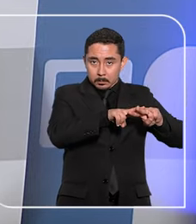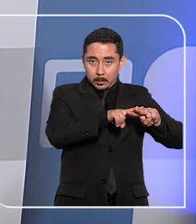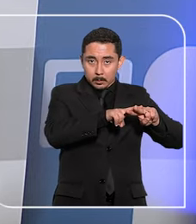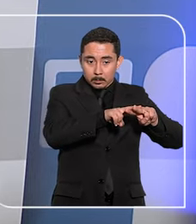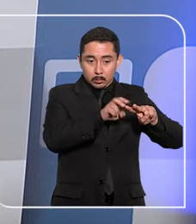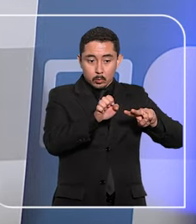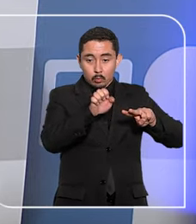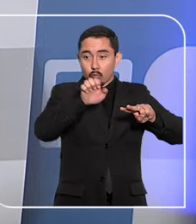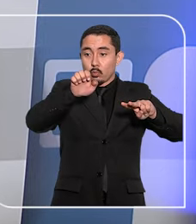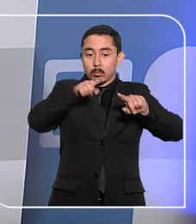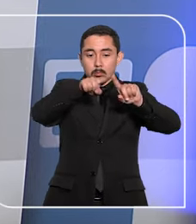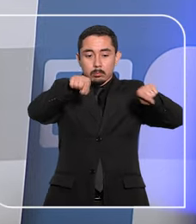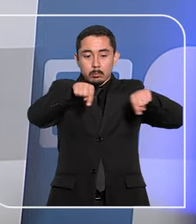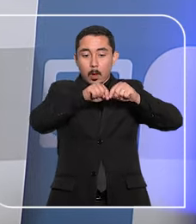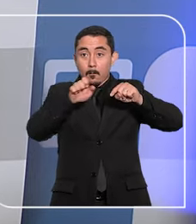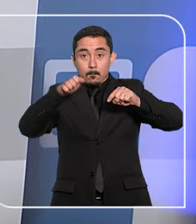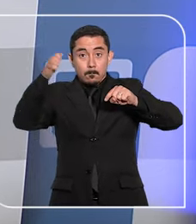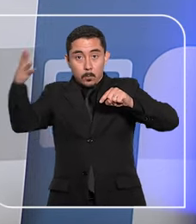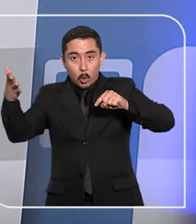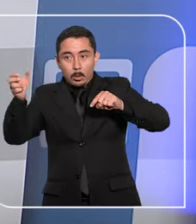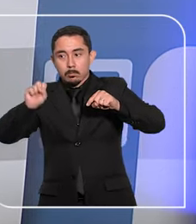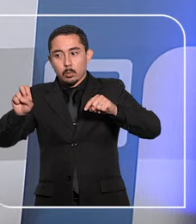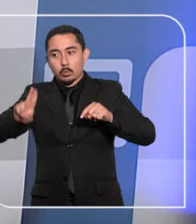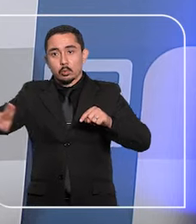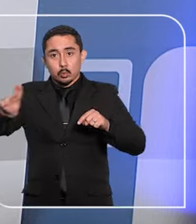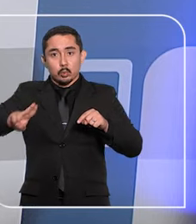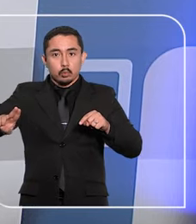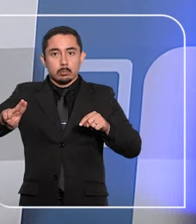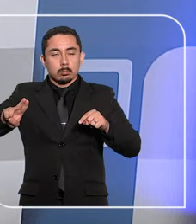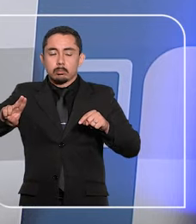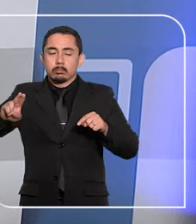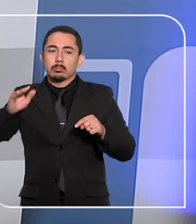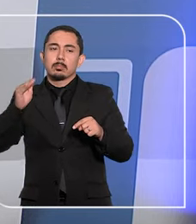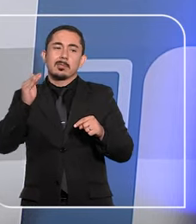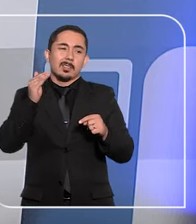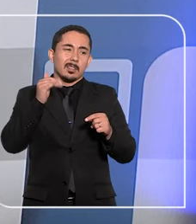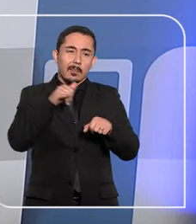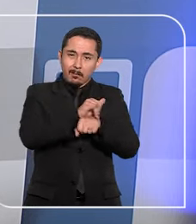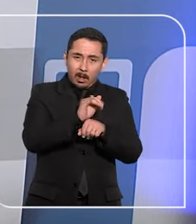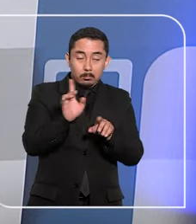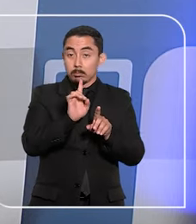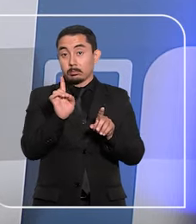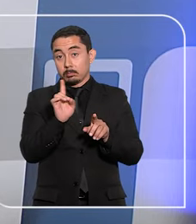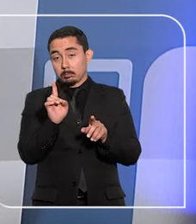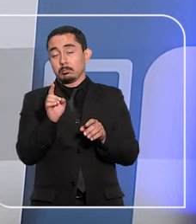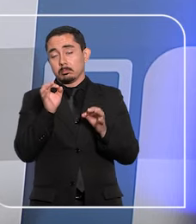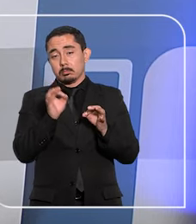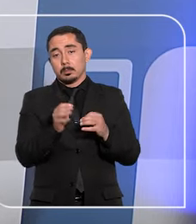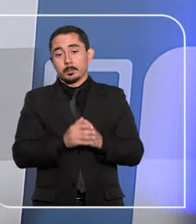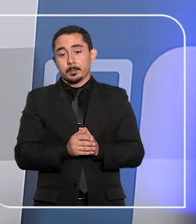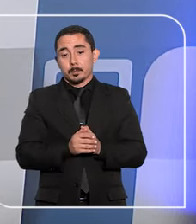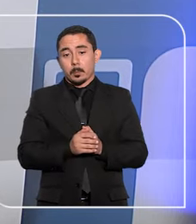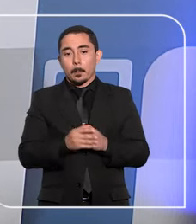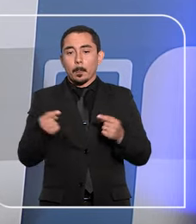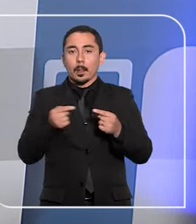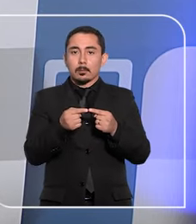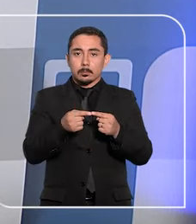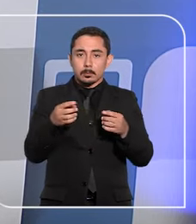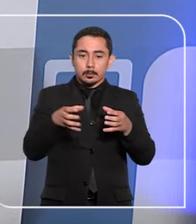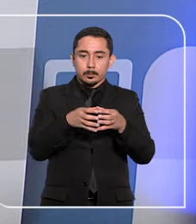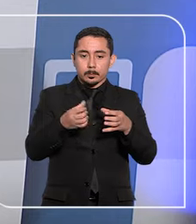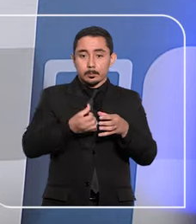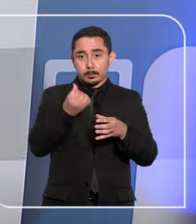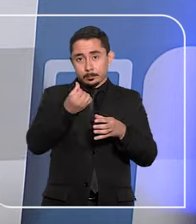não configura falta grave, salvo proibição judicial. Esse entendimento do STJ foi reafirmado pela